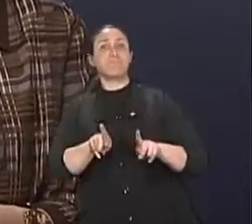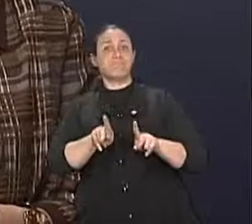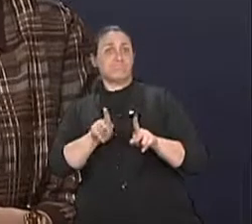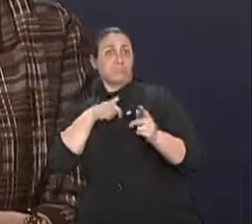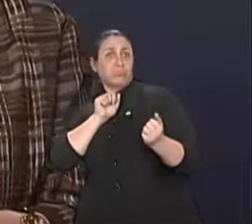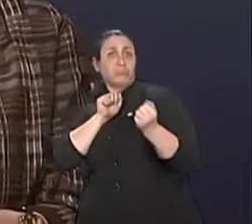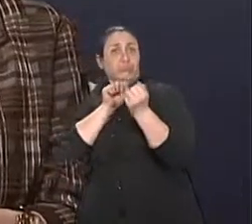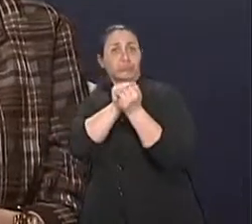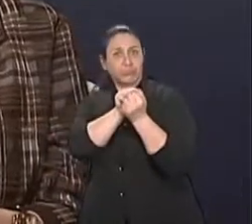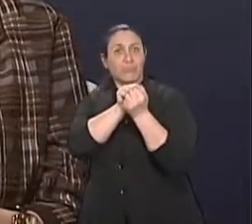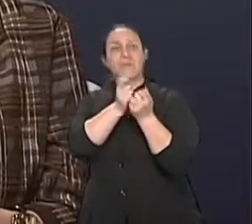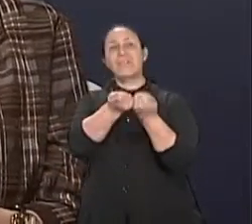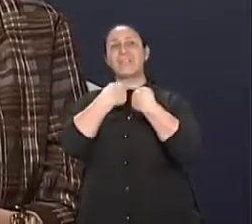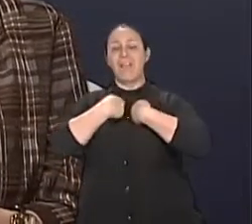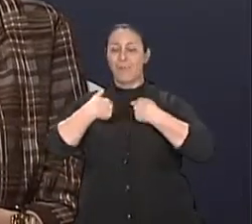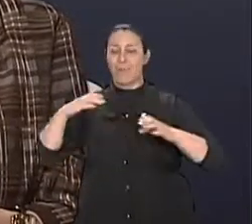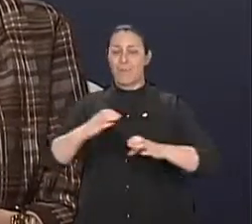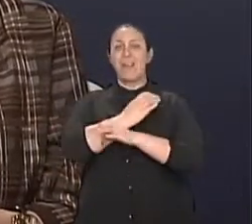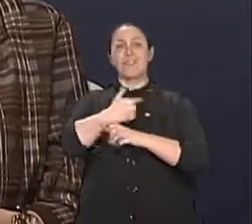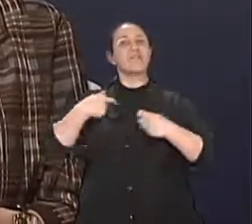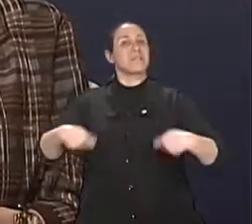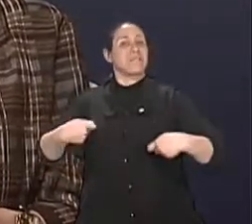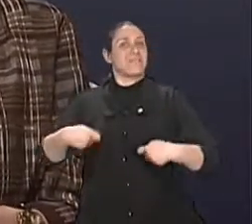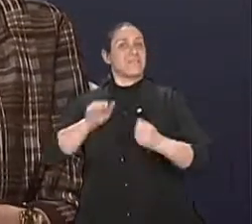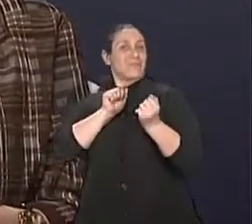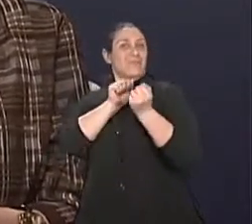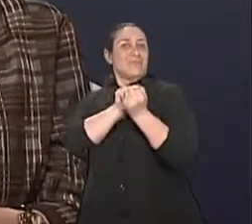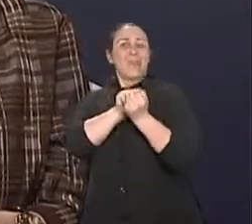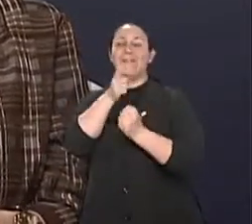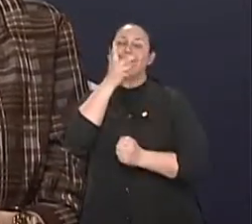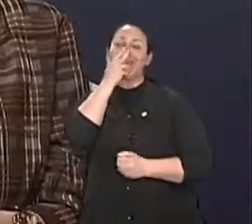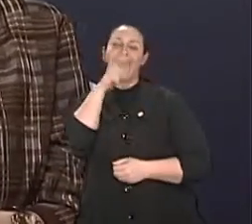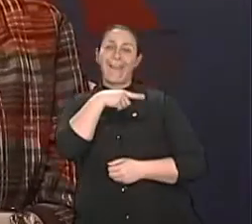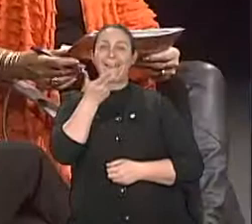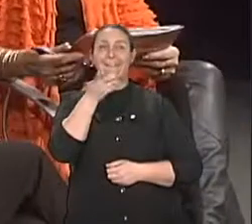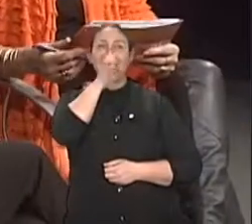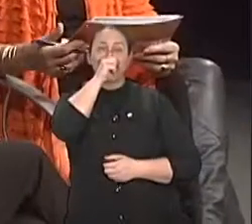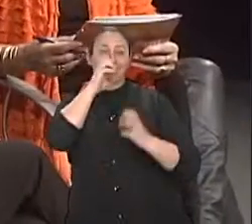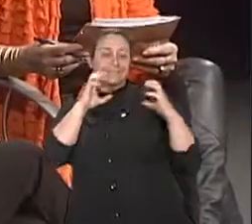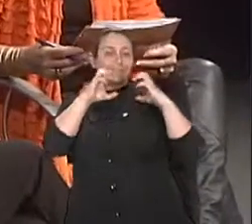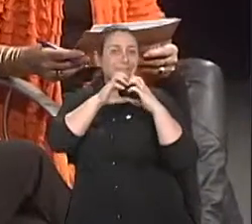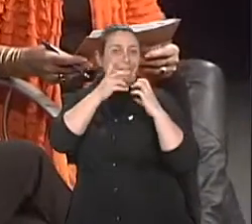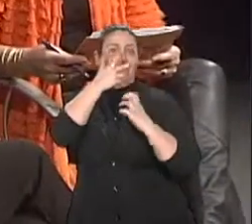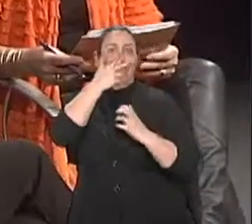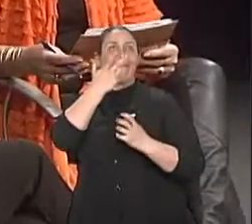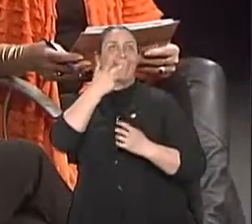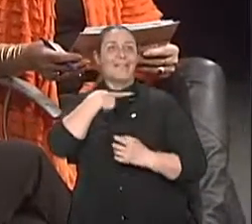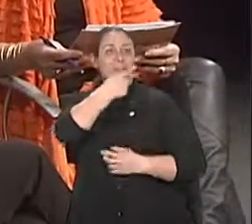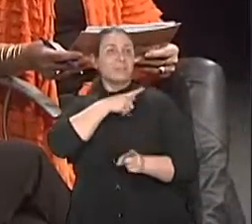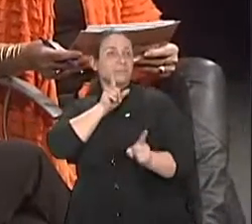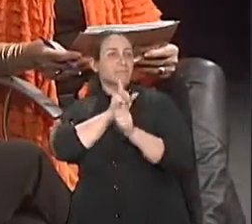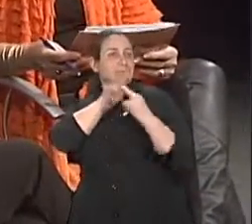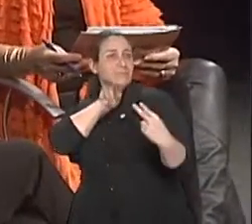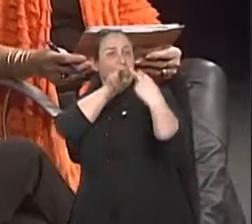se aquele alguém preenche aquilo que tu tem necessidade. Ah, a metade da laranja, aquela coisa de metade que eu nunca gostei. É, Porque os dois